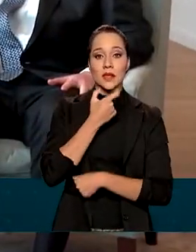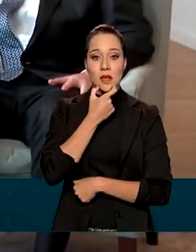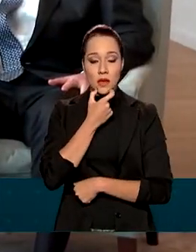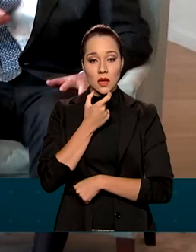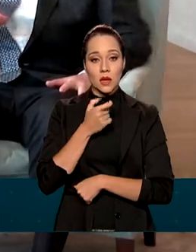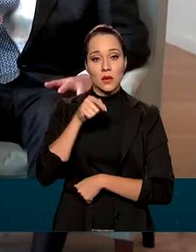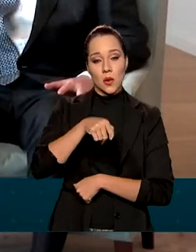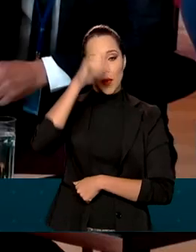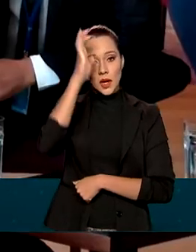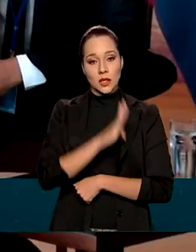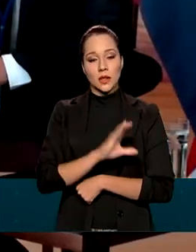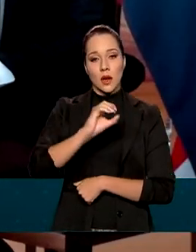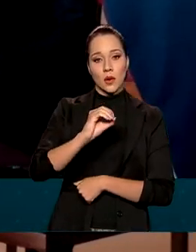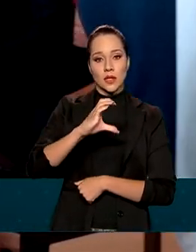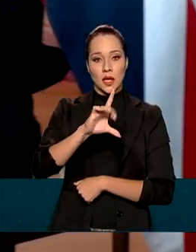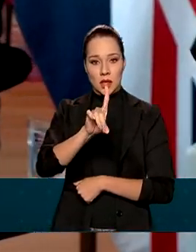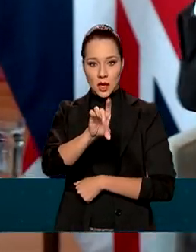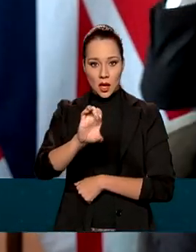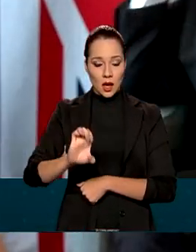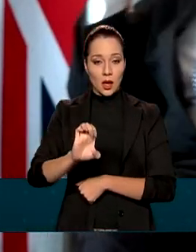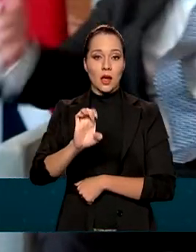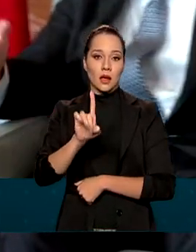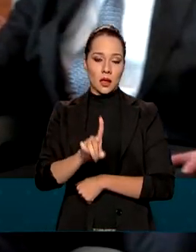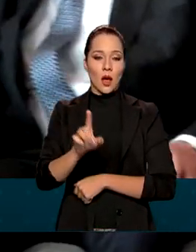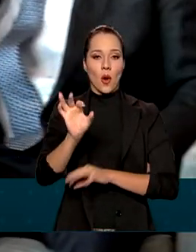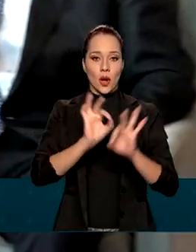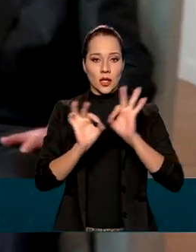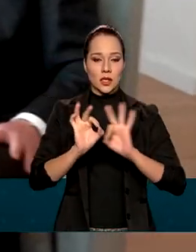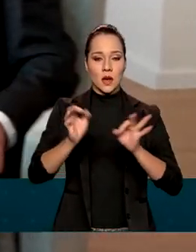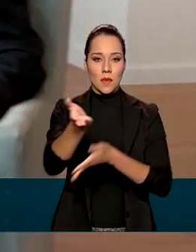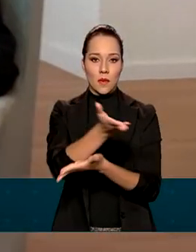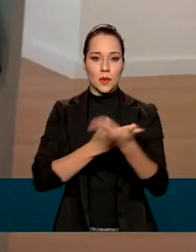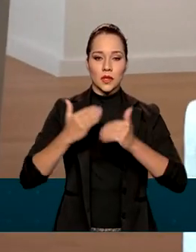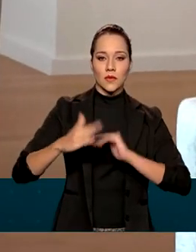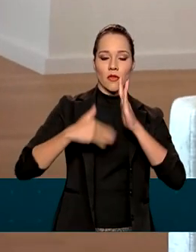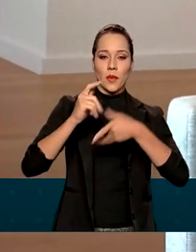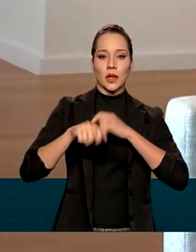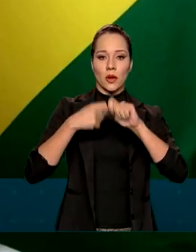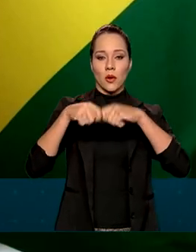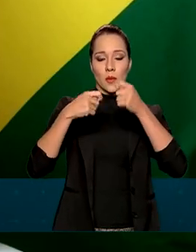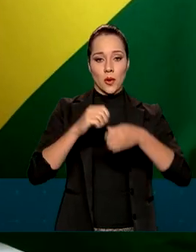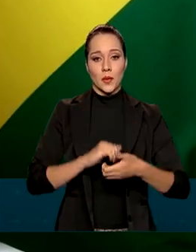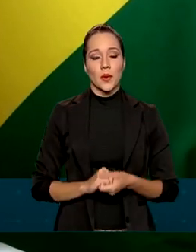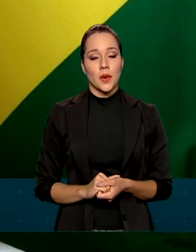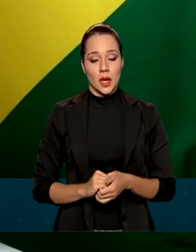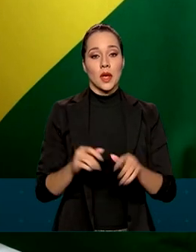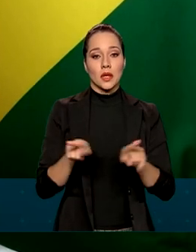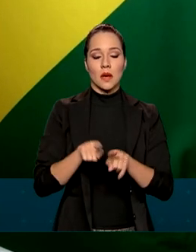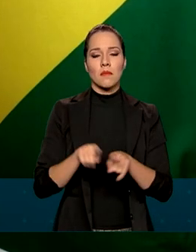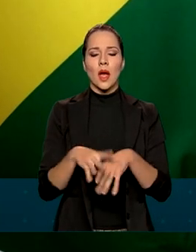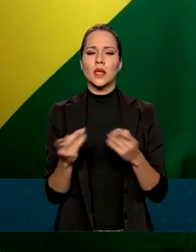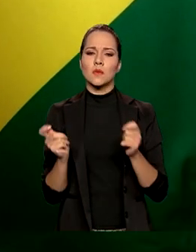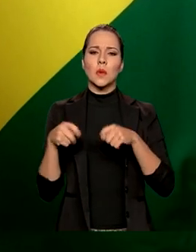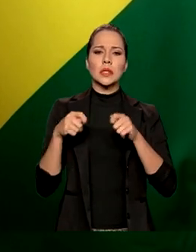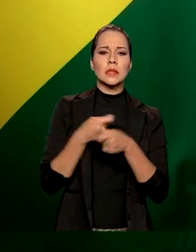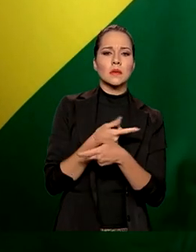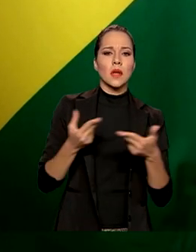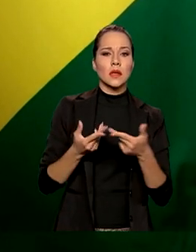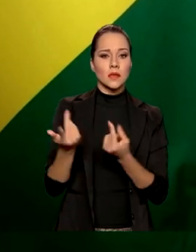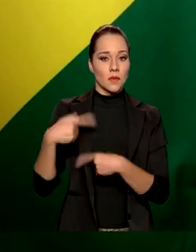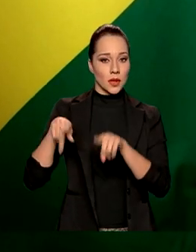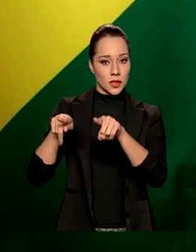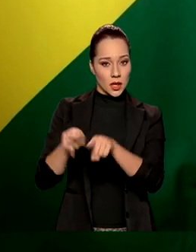entrada do Brasil na Organização para Cooperação e Desenvolvimento Econômico, OCDE, e as possibilidades de